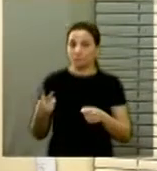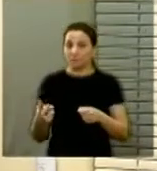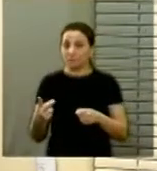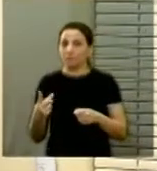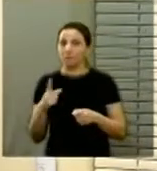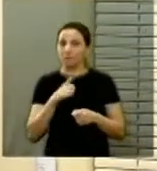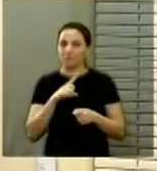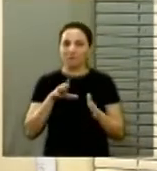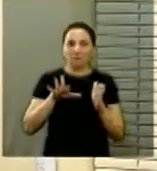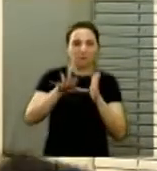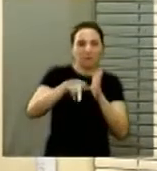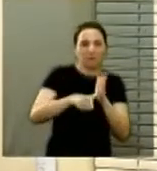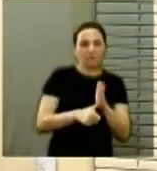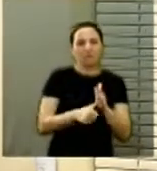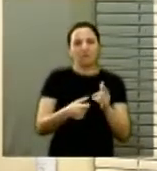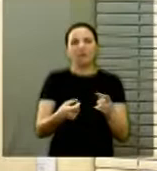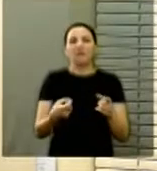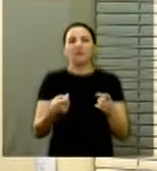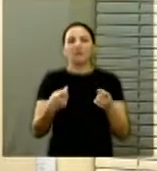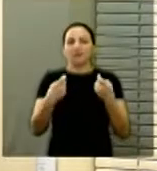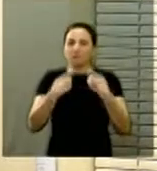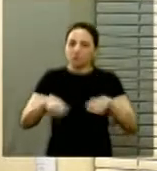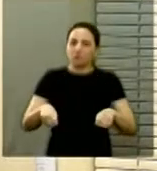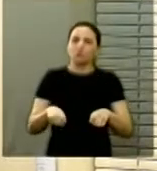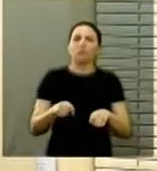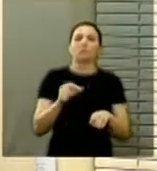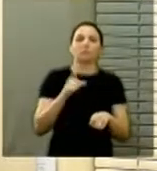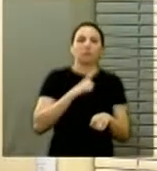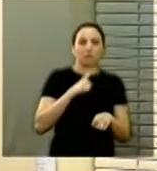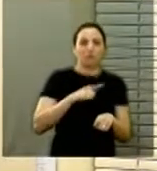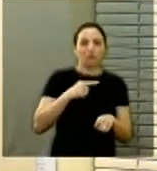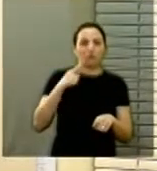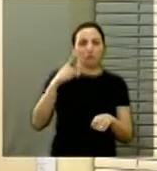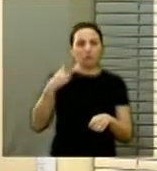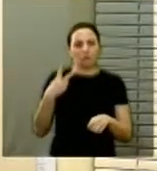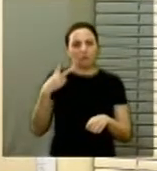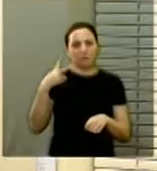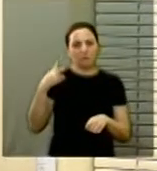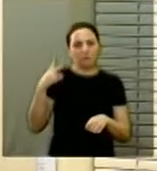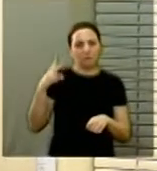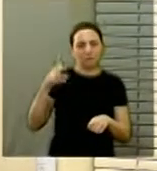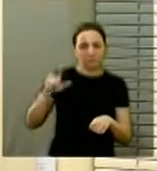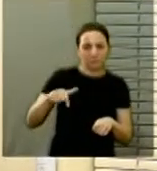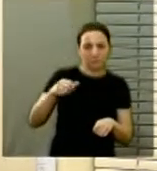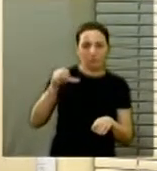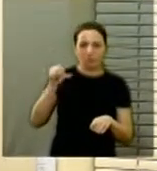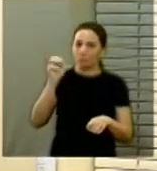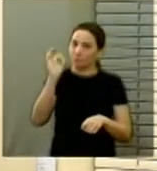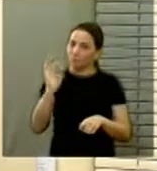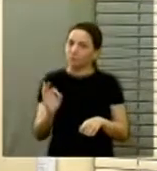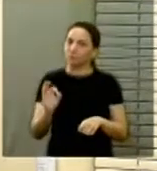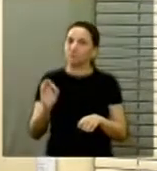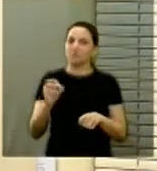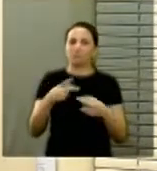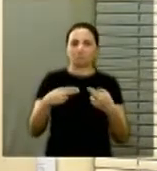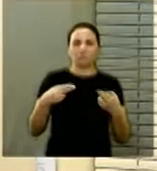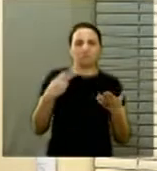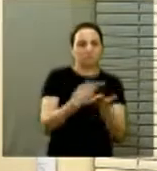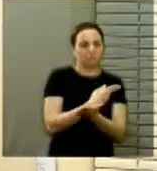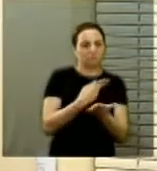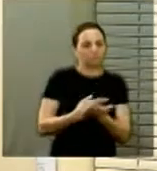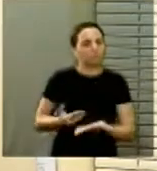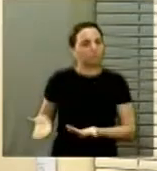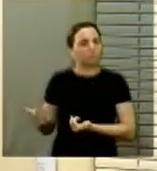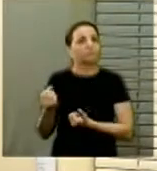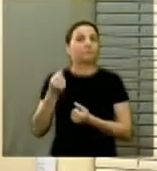estupro e latrocínio, por exemplo, compõem 2,9% dos atos infracionais registrados em 2011. Enquanto os